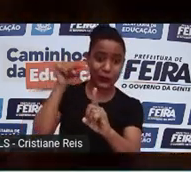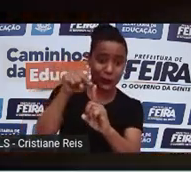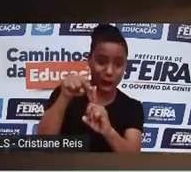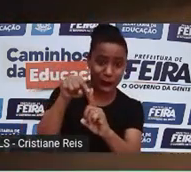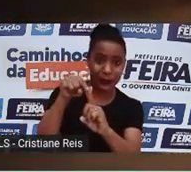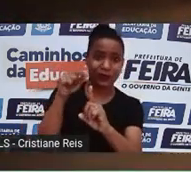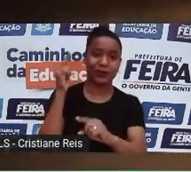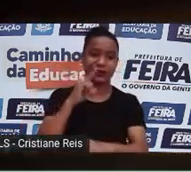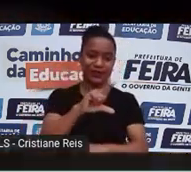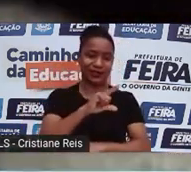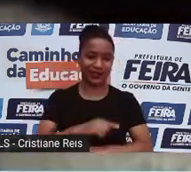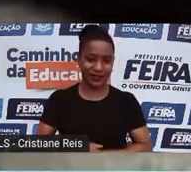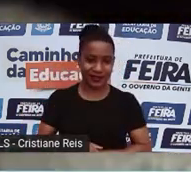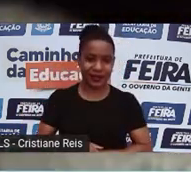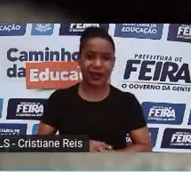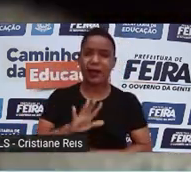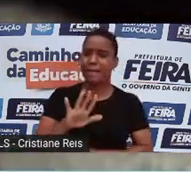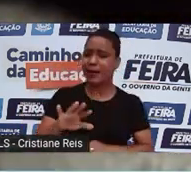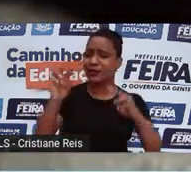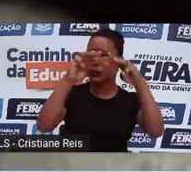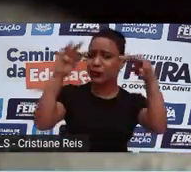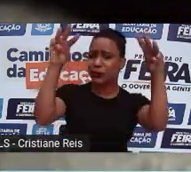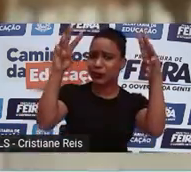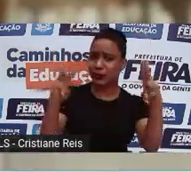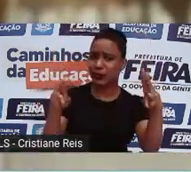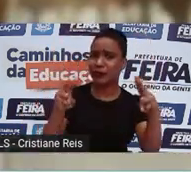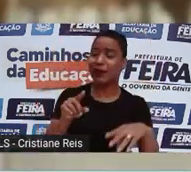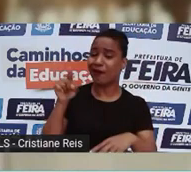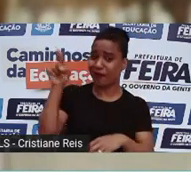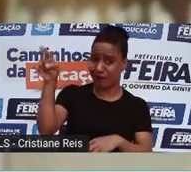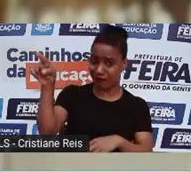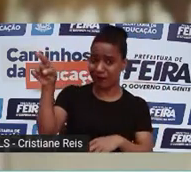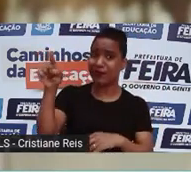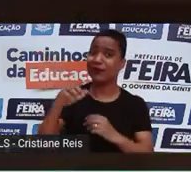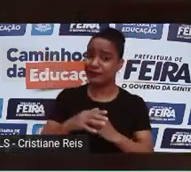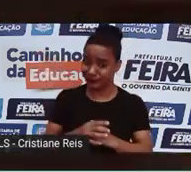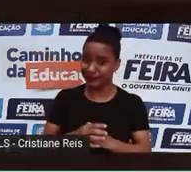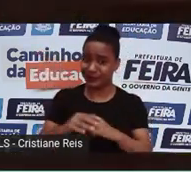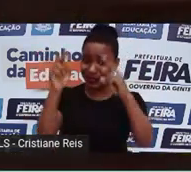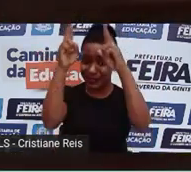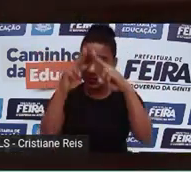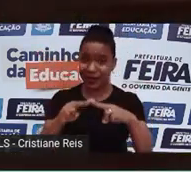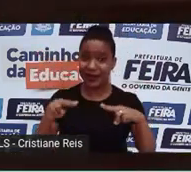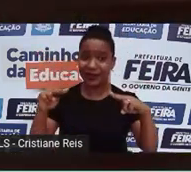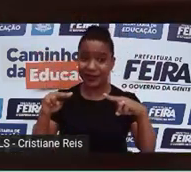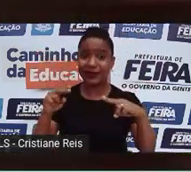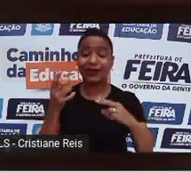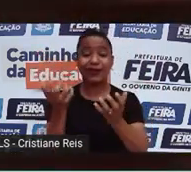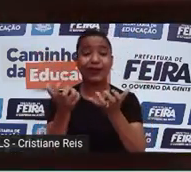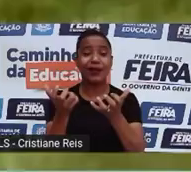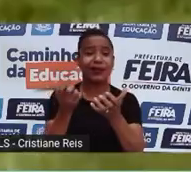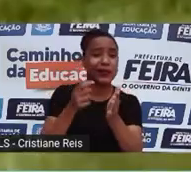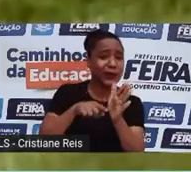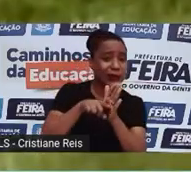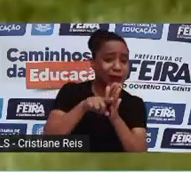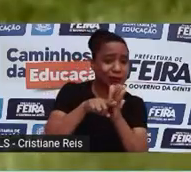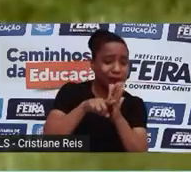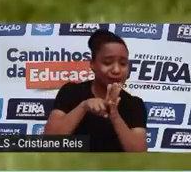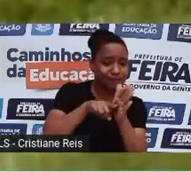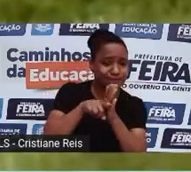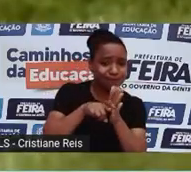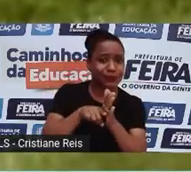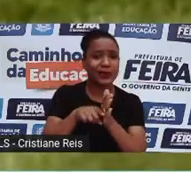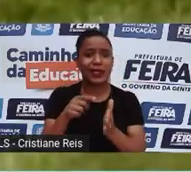Mas no Museu de História Natural de Londres, um dos maiores estudiosos de mamute, se pergunta se é certo criar sem mãe